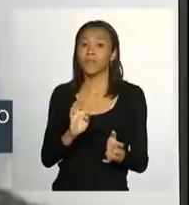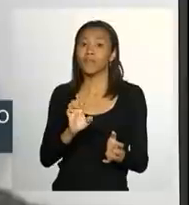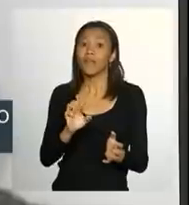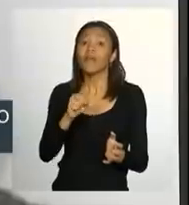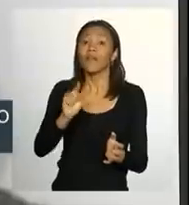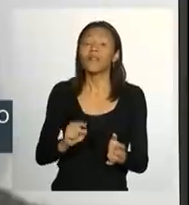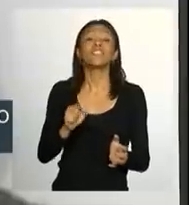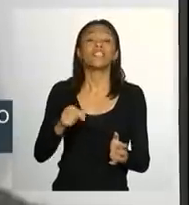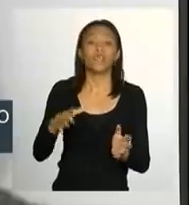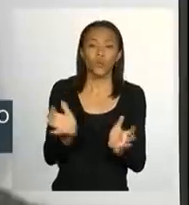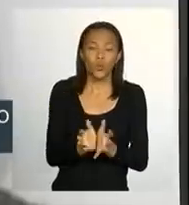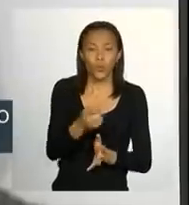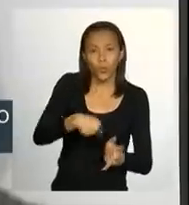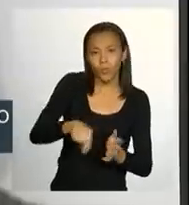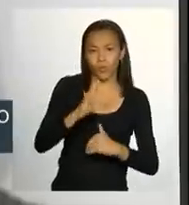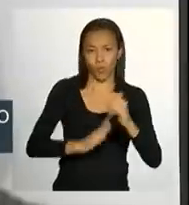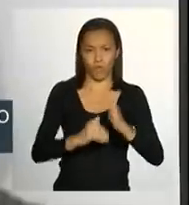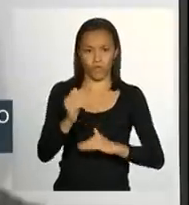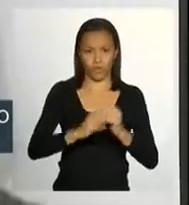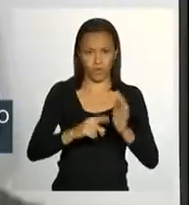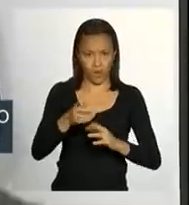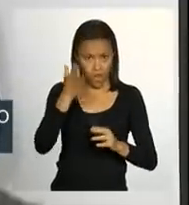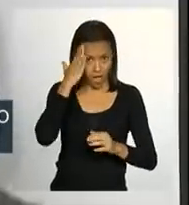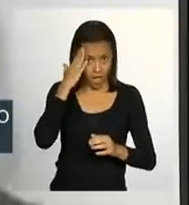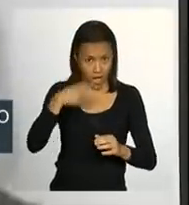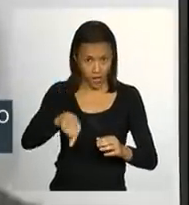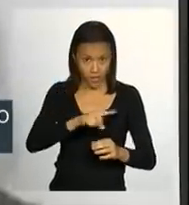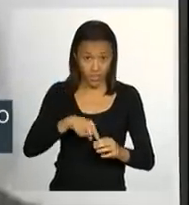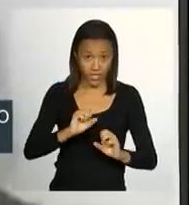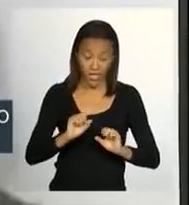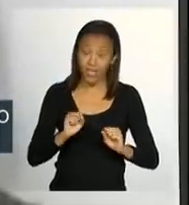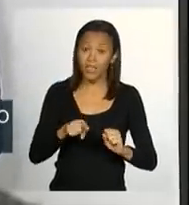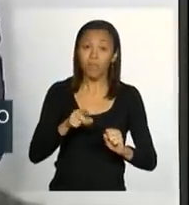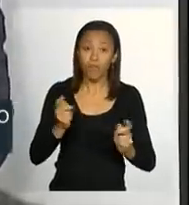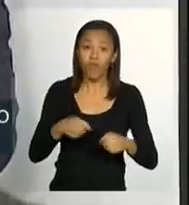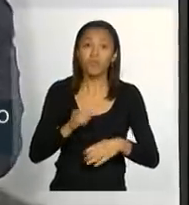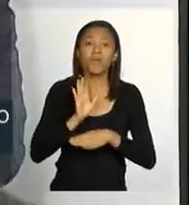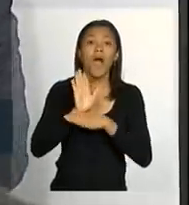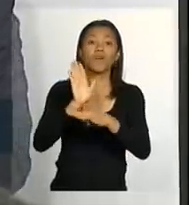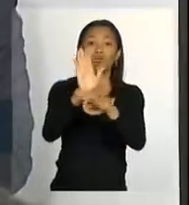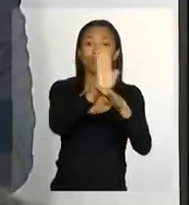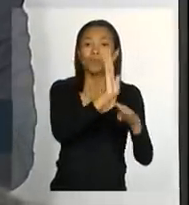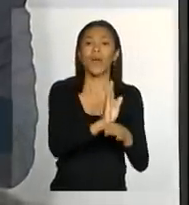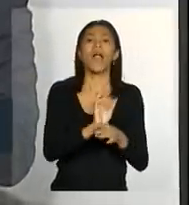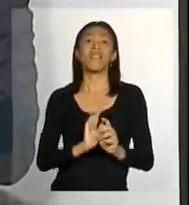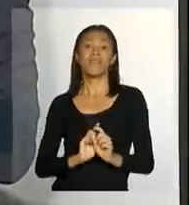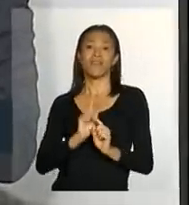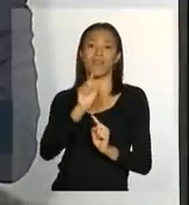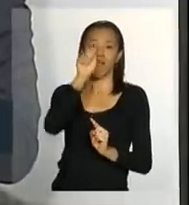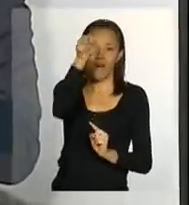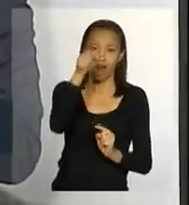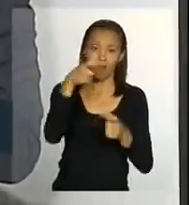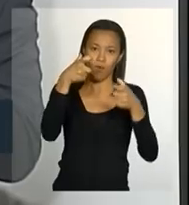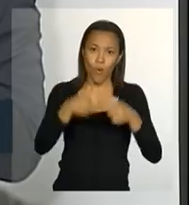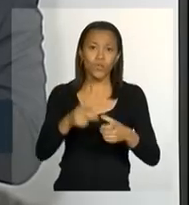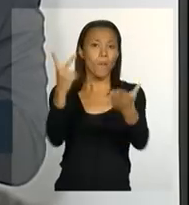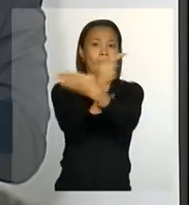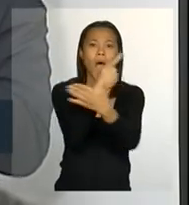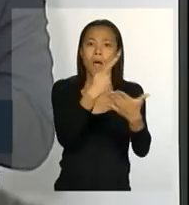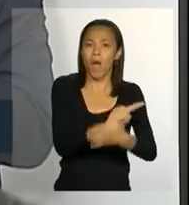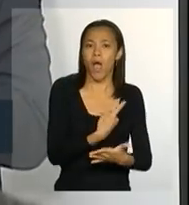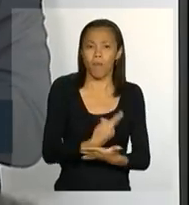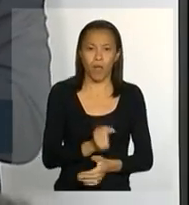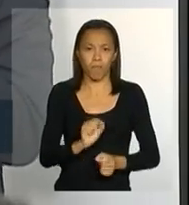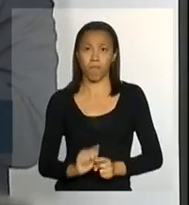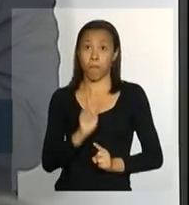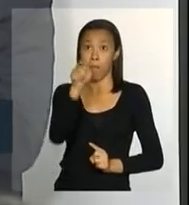profissionais que compuseram essa Força Nacional de Emergência no local que seriam afetados,